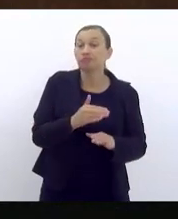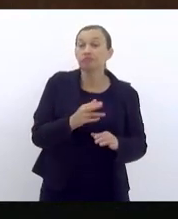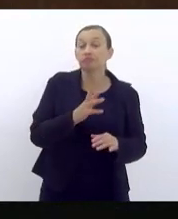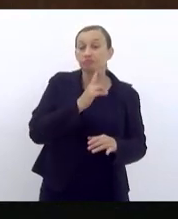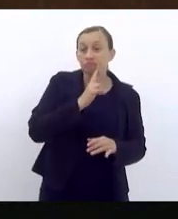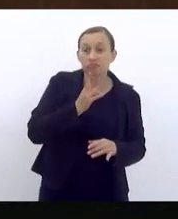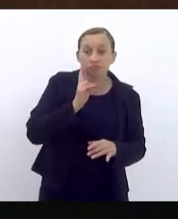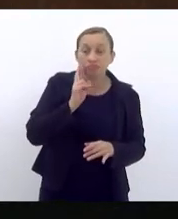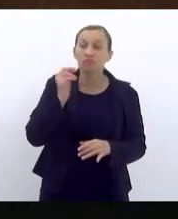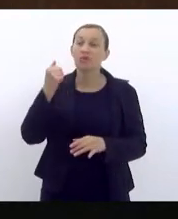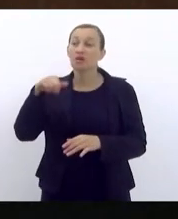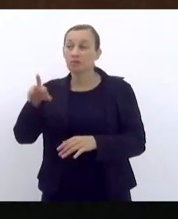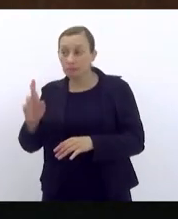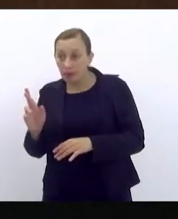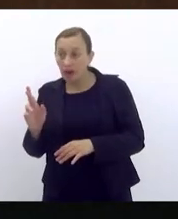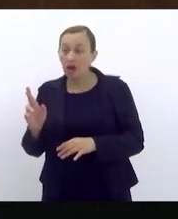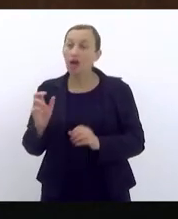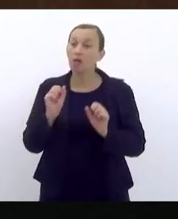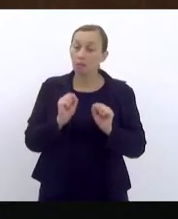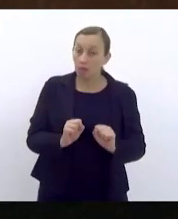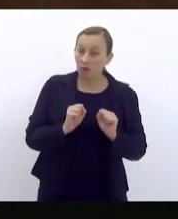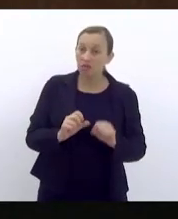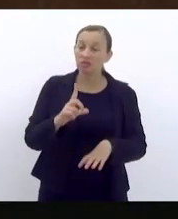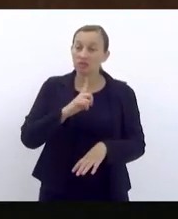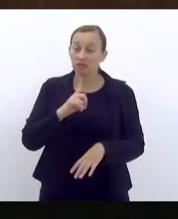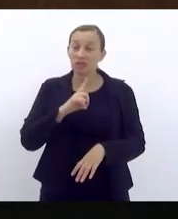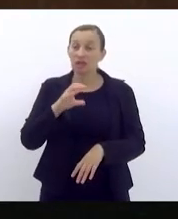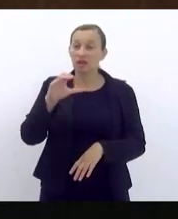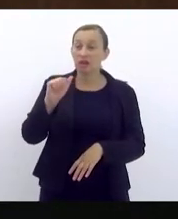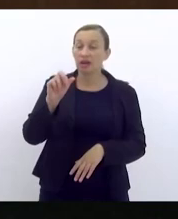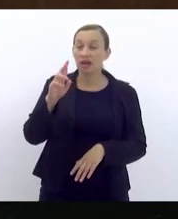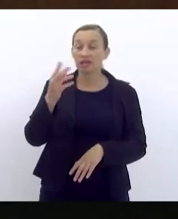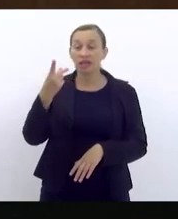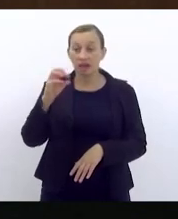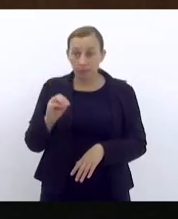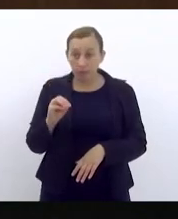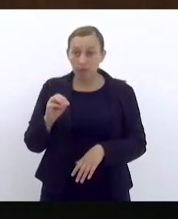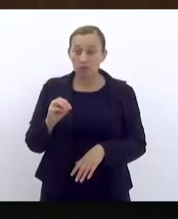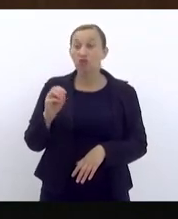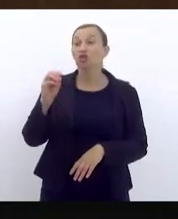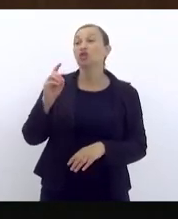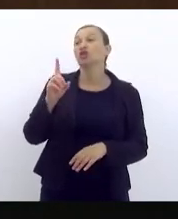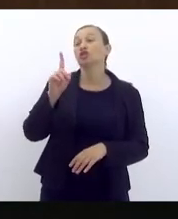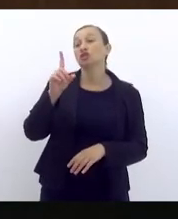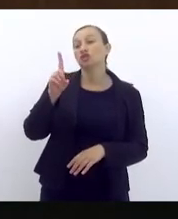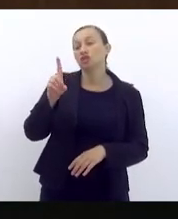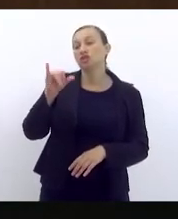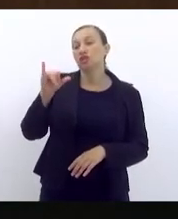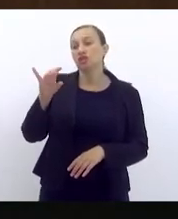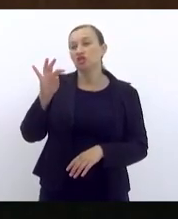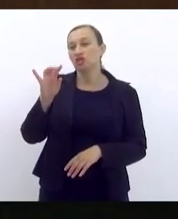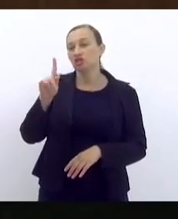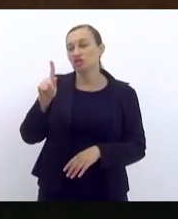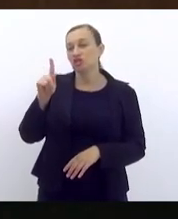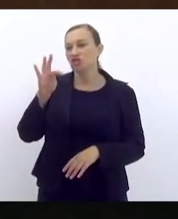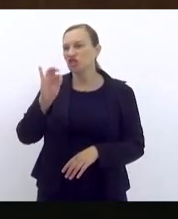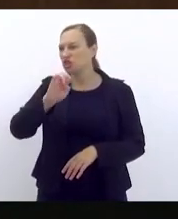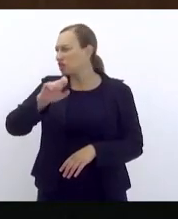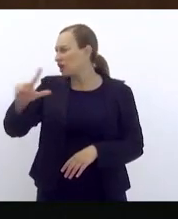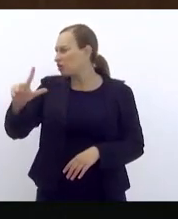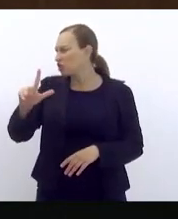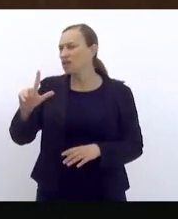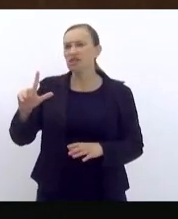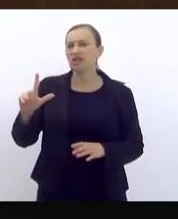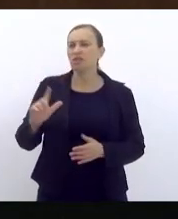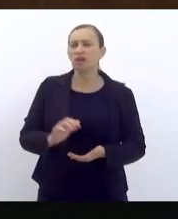possam ter o cardápio digital mas também tenham esse cardápio em